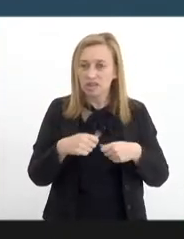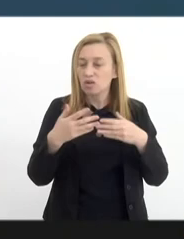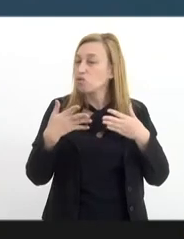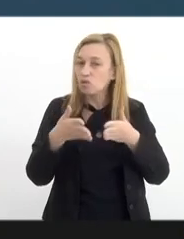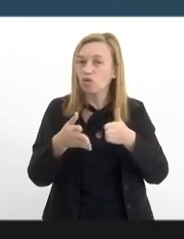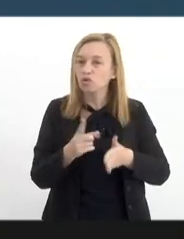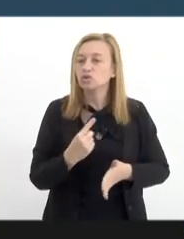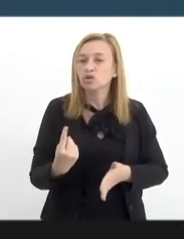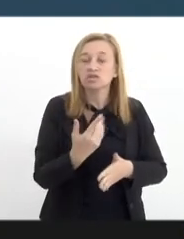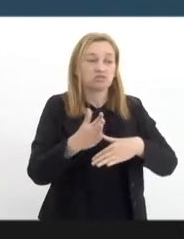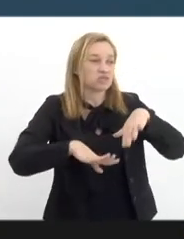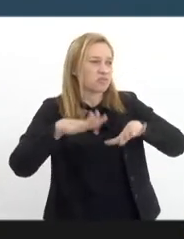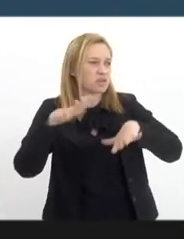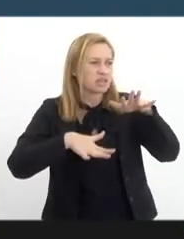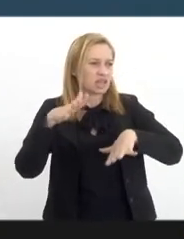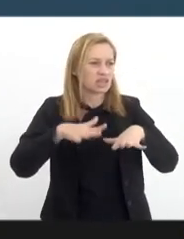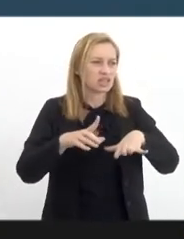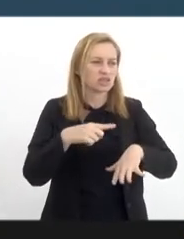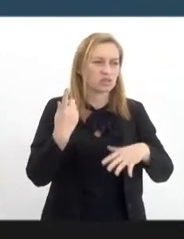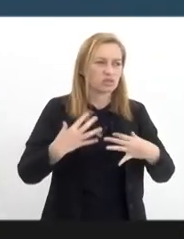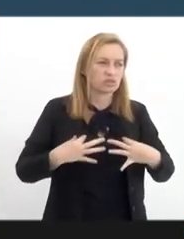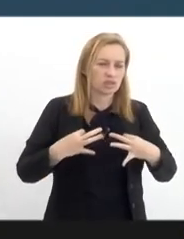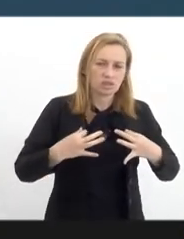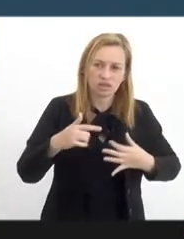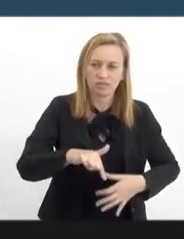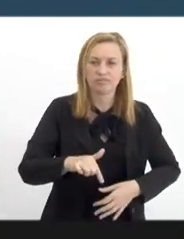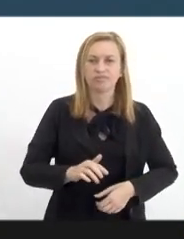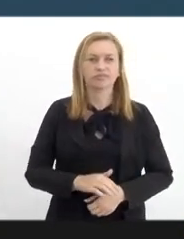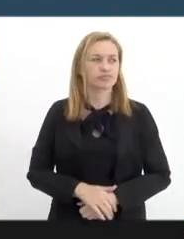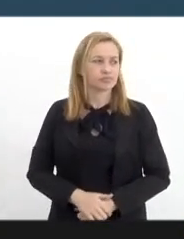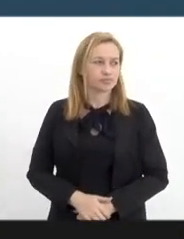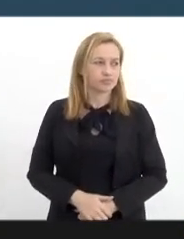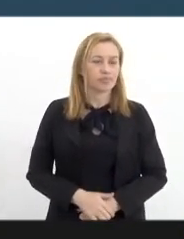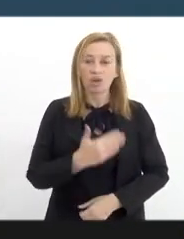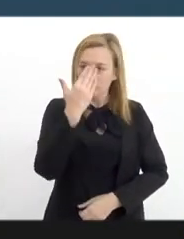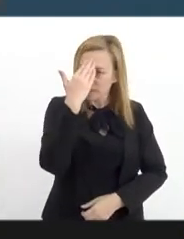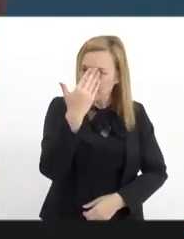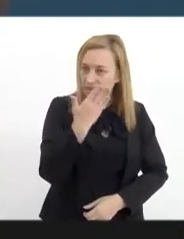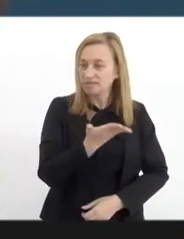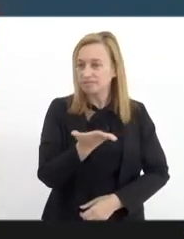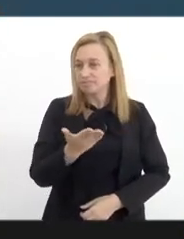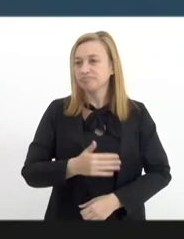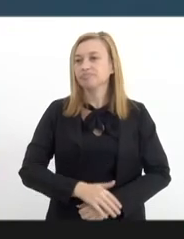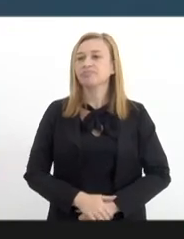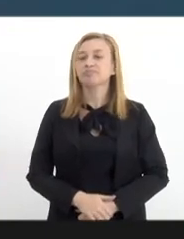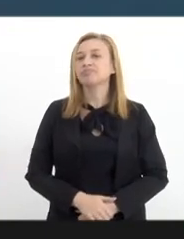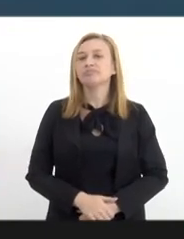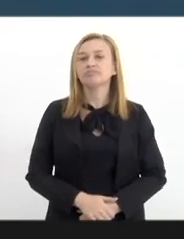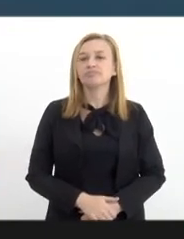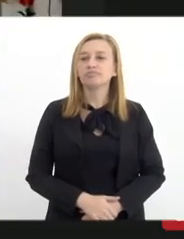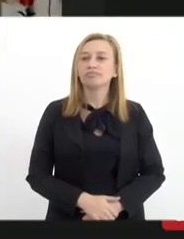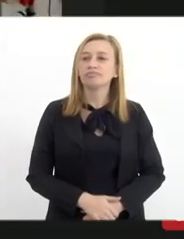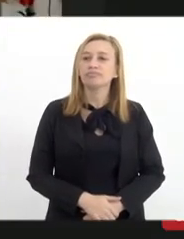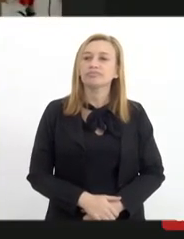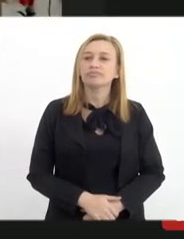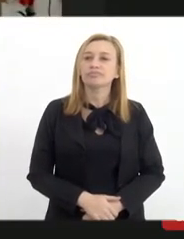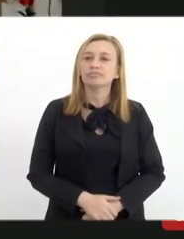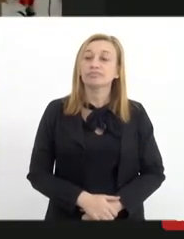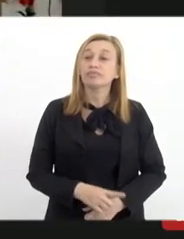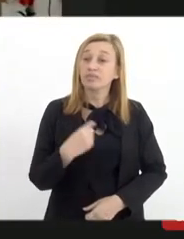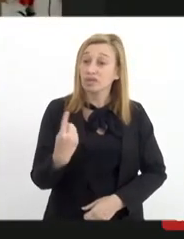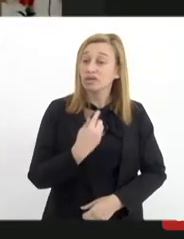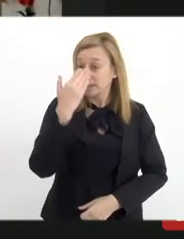Independente de qualquer coisa, estamos aqui à disposição. Obrigado pela oportunidade. Nós que